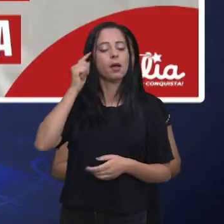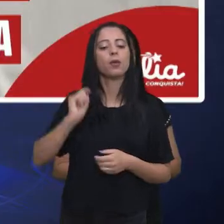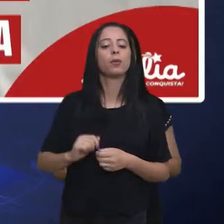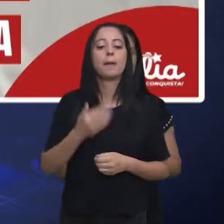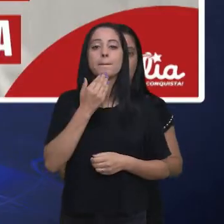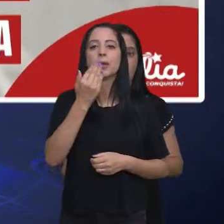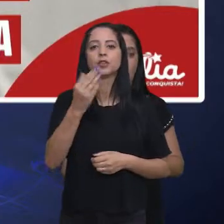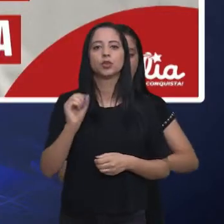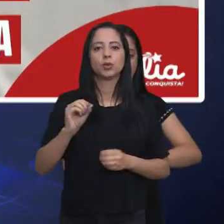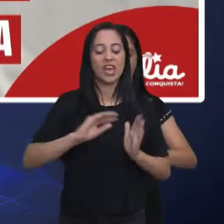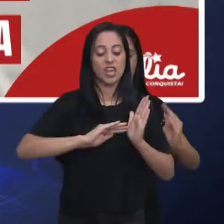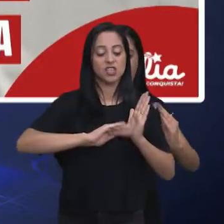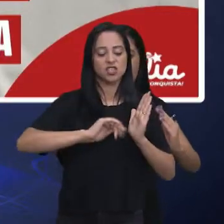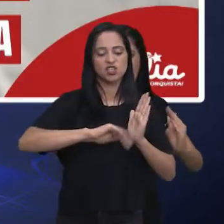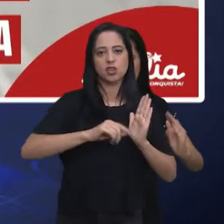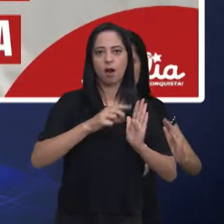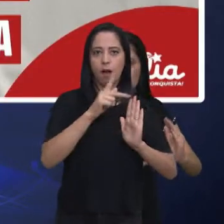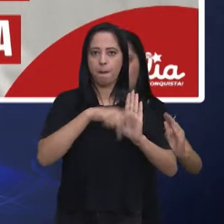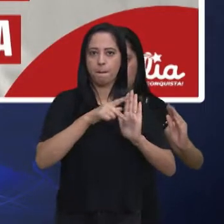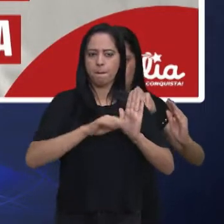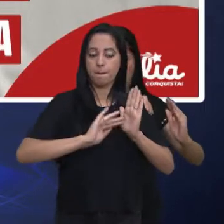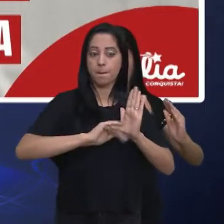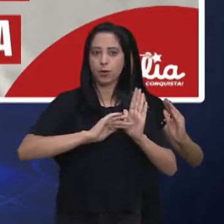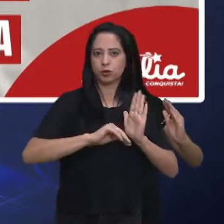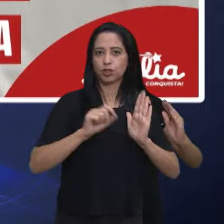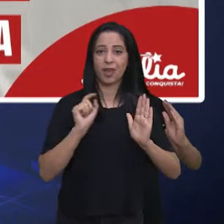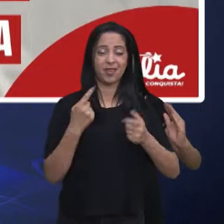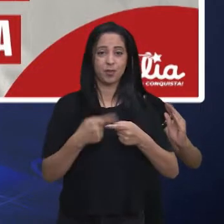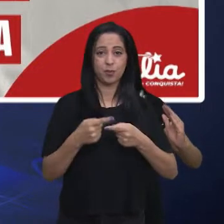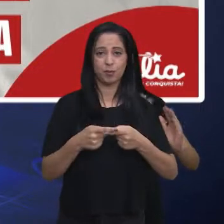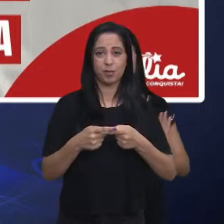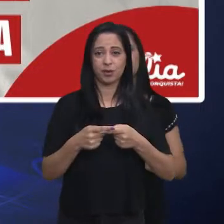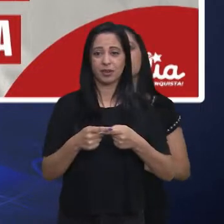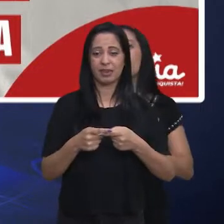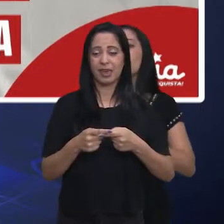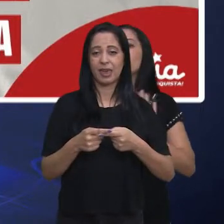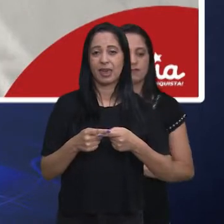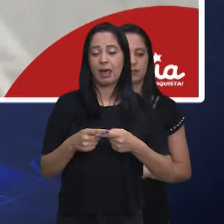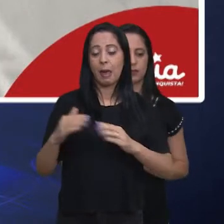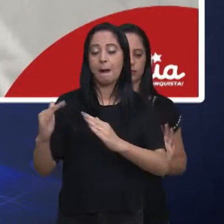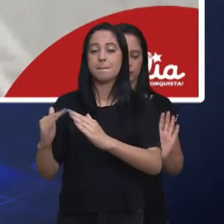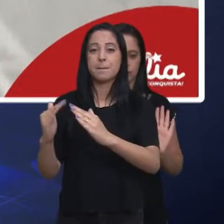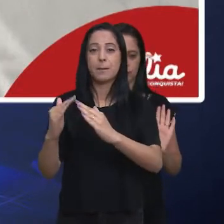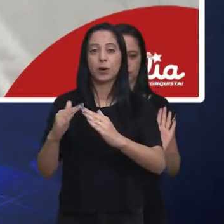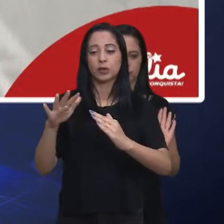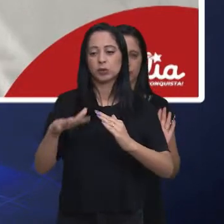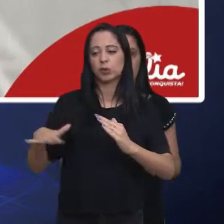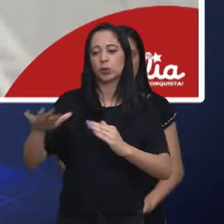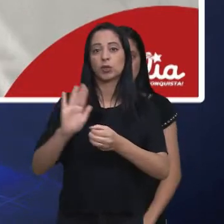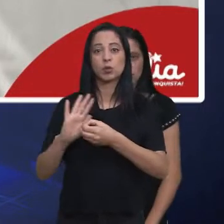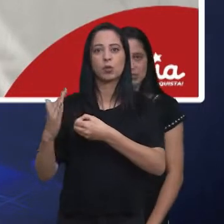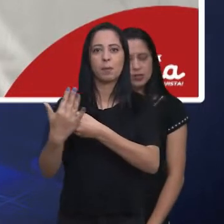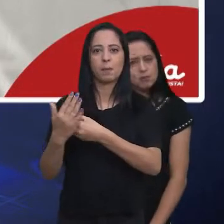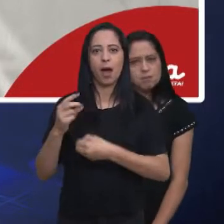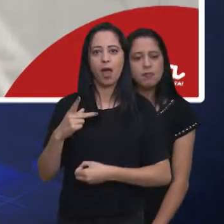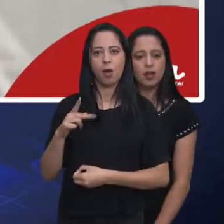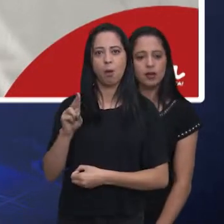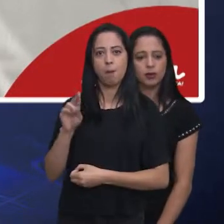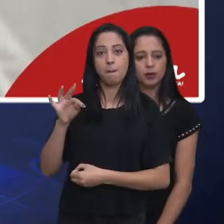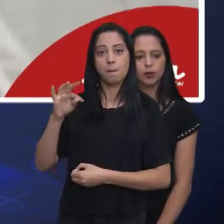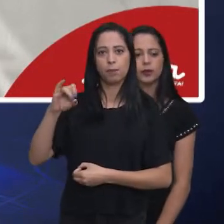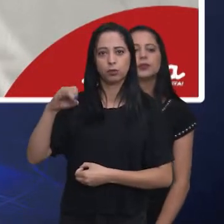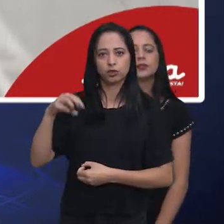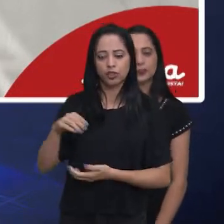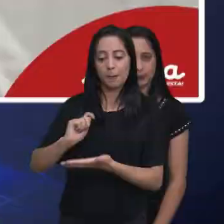pediu a retirada de um projeto que poderia dividir com moradores do bairro Putim os custos da obra de duplicação de uma